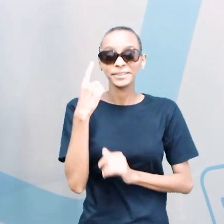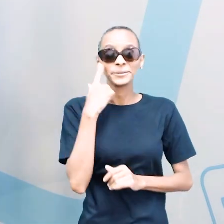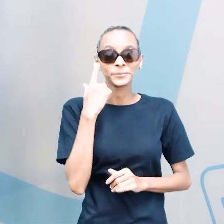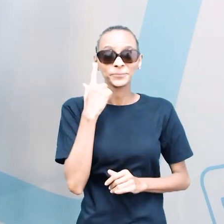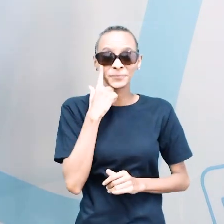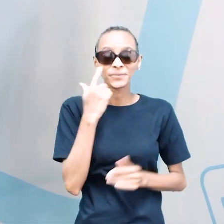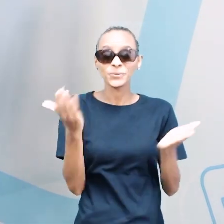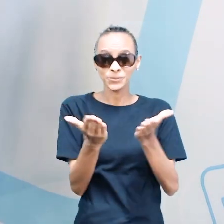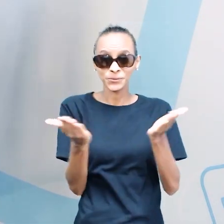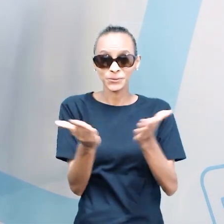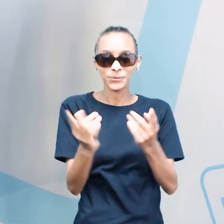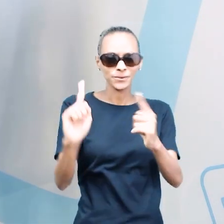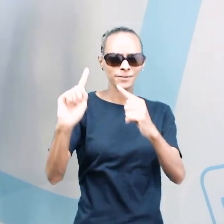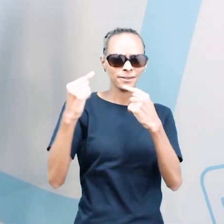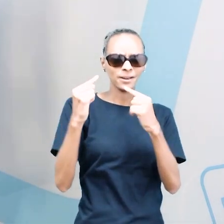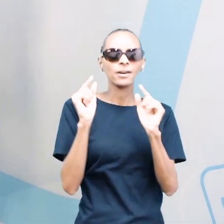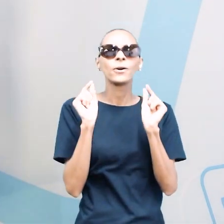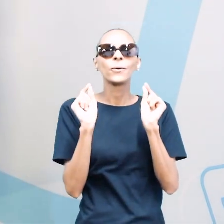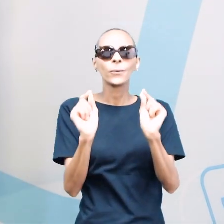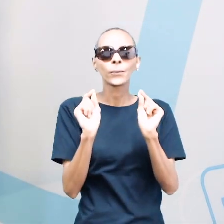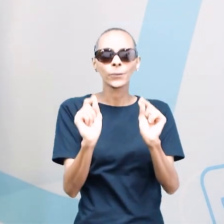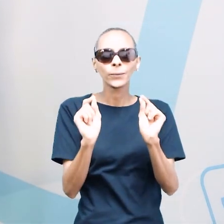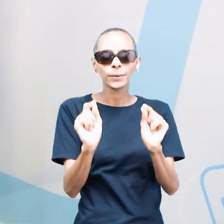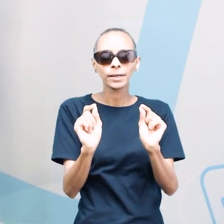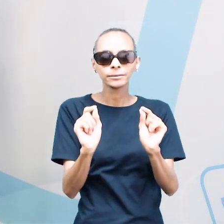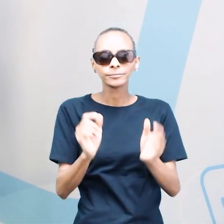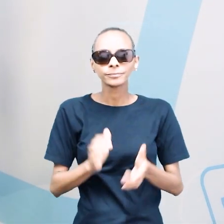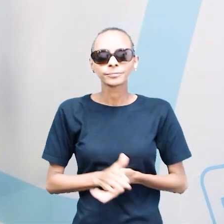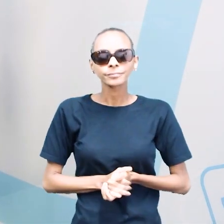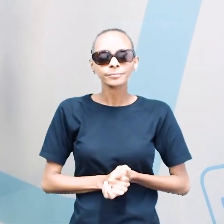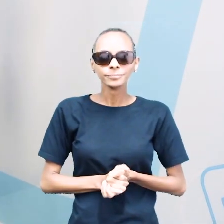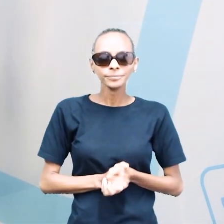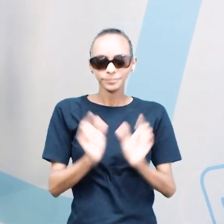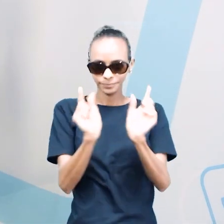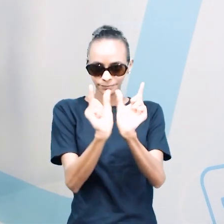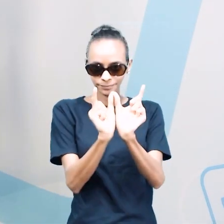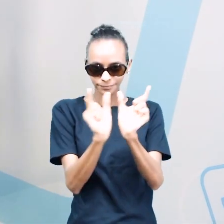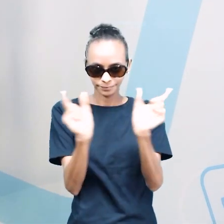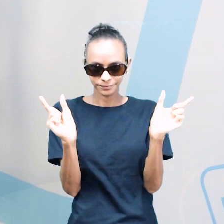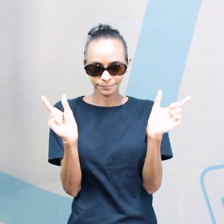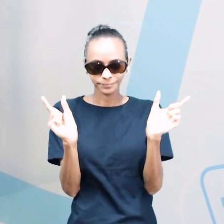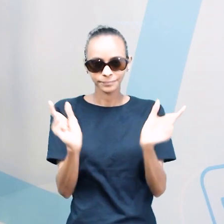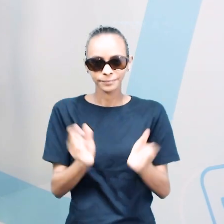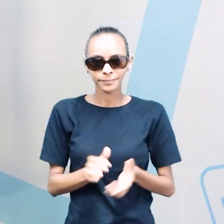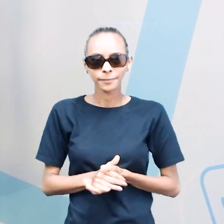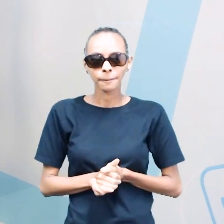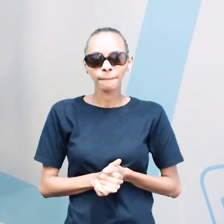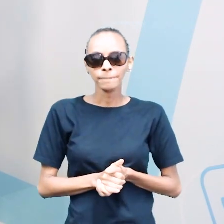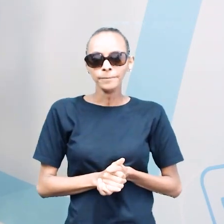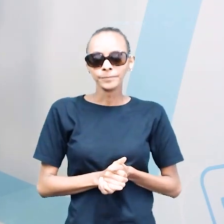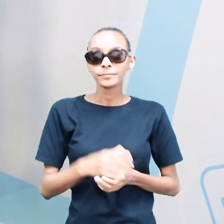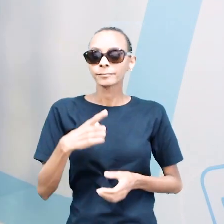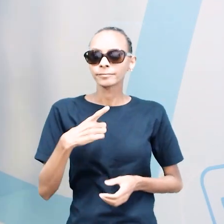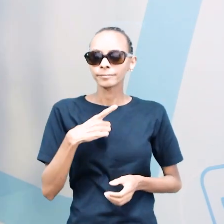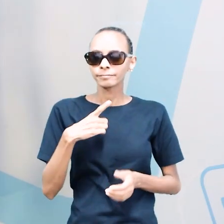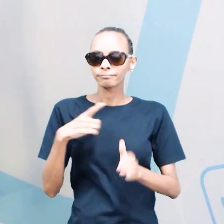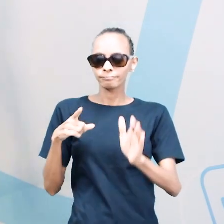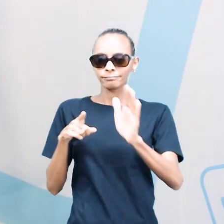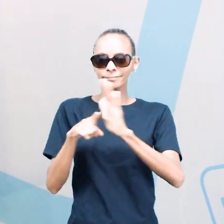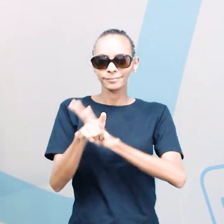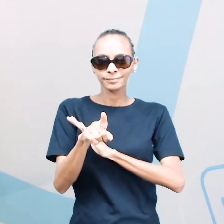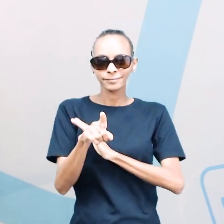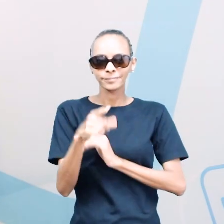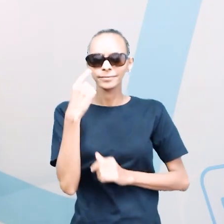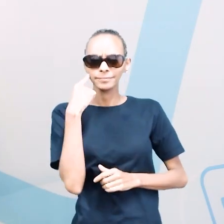desafio de hoje, nós vamos dizer, what is she wearing? Eu tenho certeza que